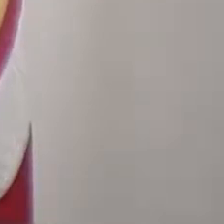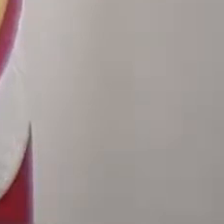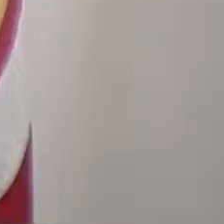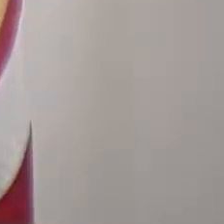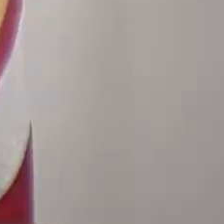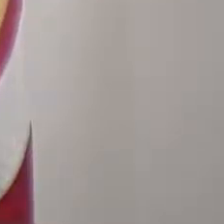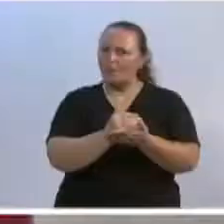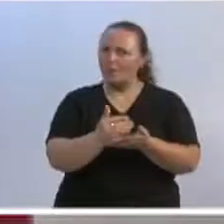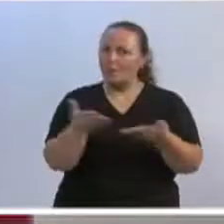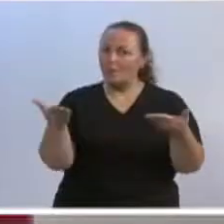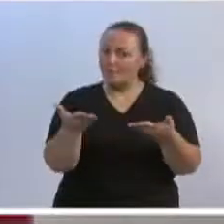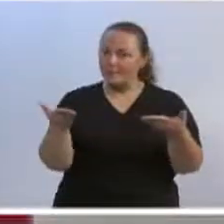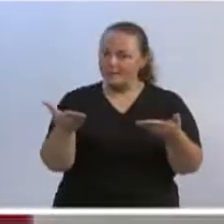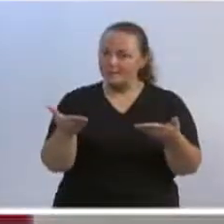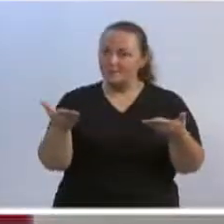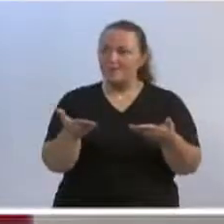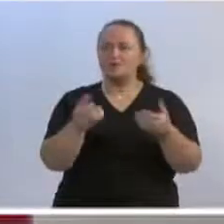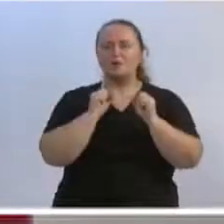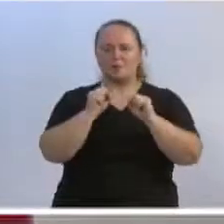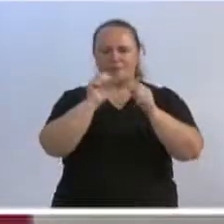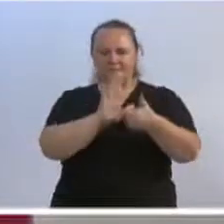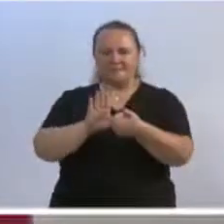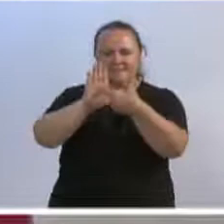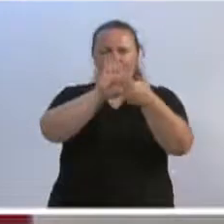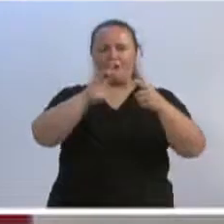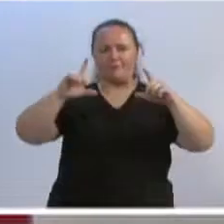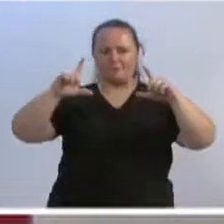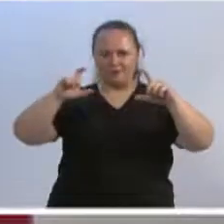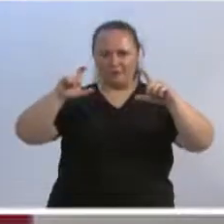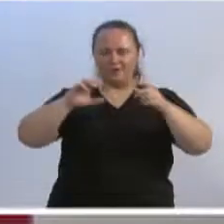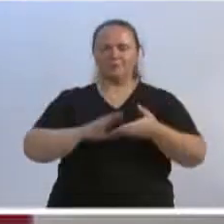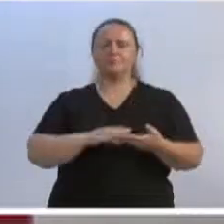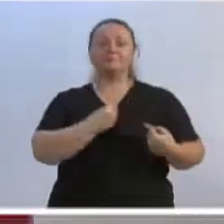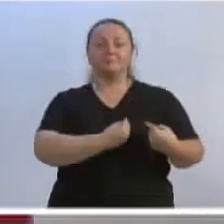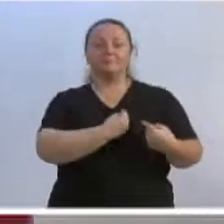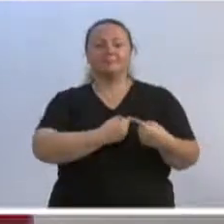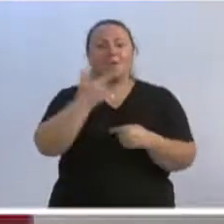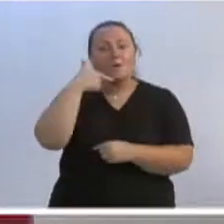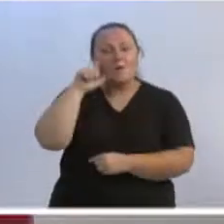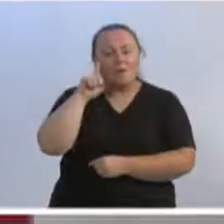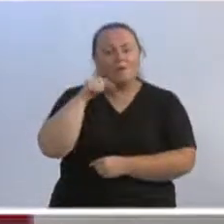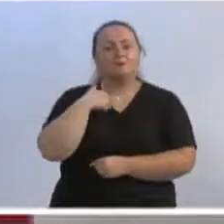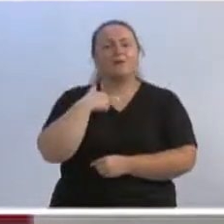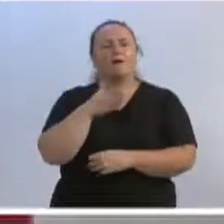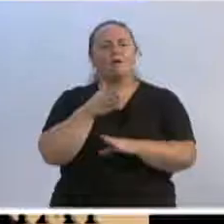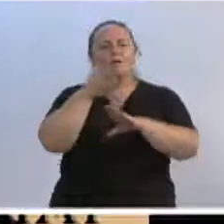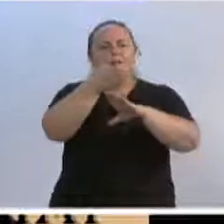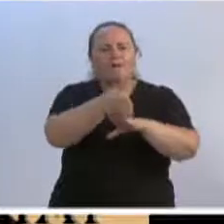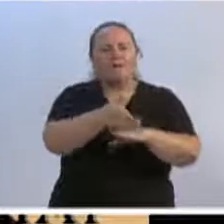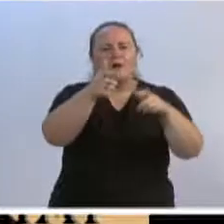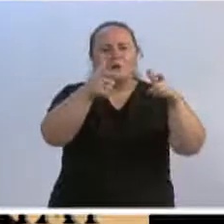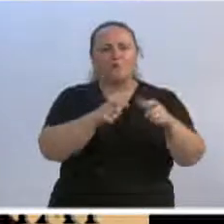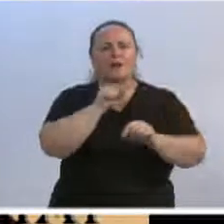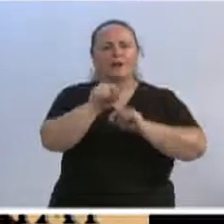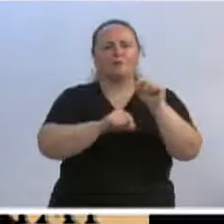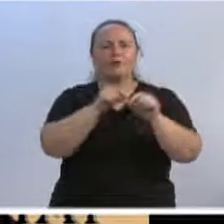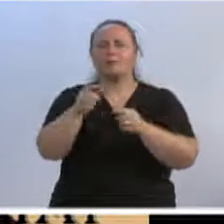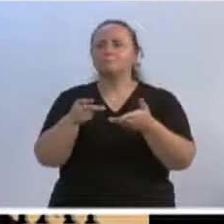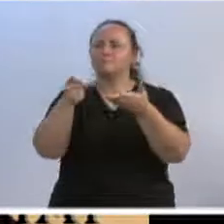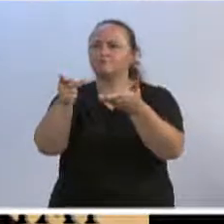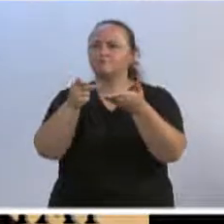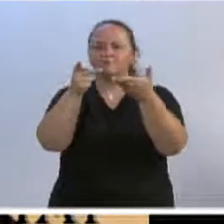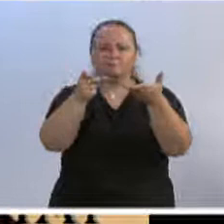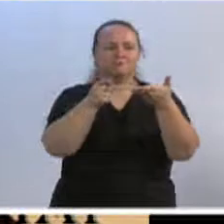na tarde de hoje, se puder colocar as fotos ali. Estive na tarde de ontem dando o meu segmento à maratona em visita aos municípios